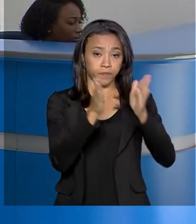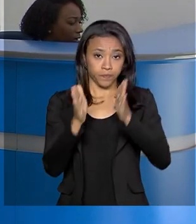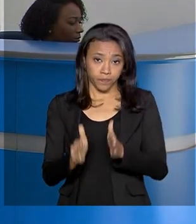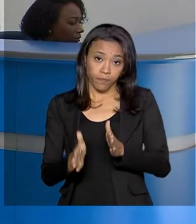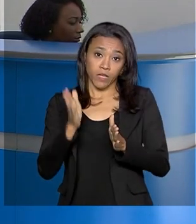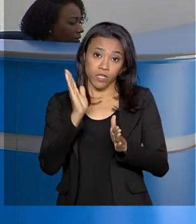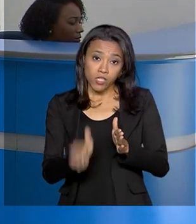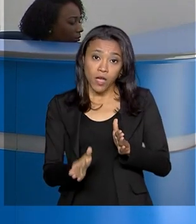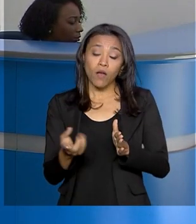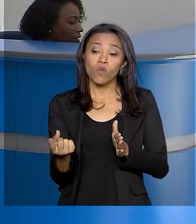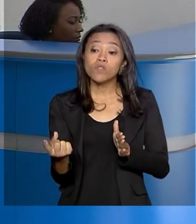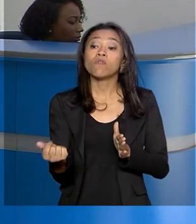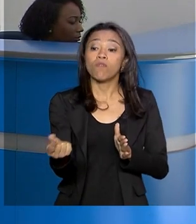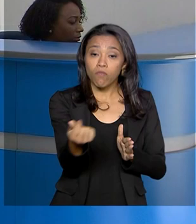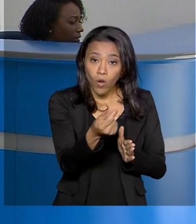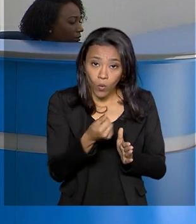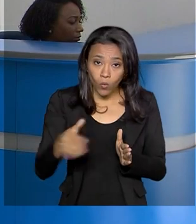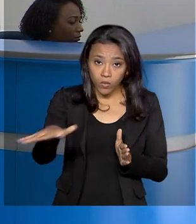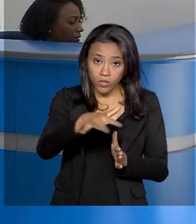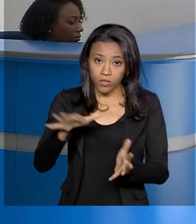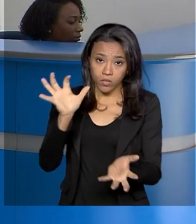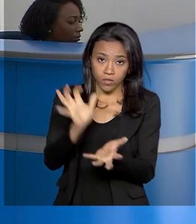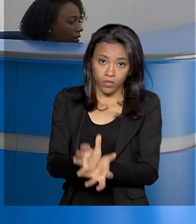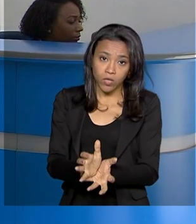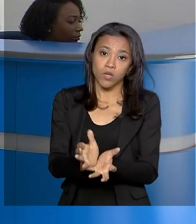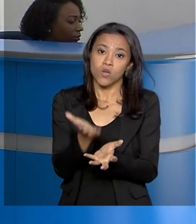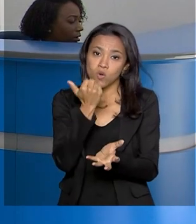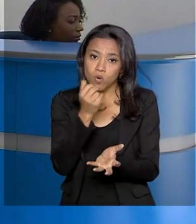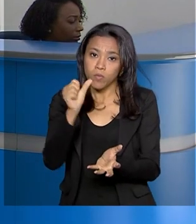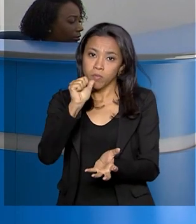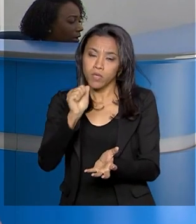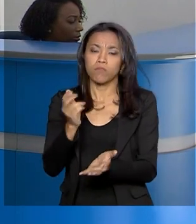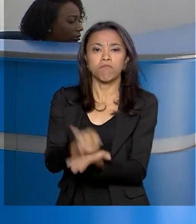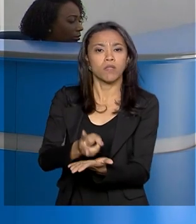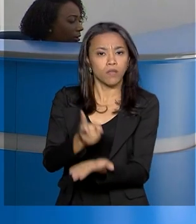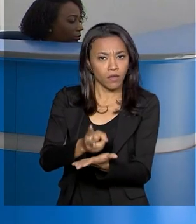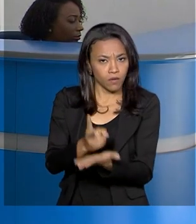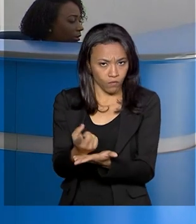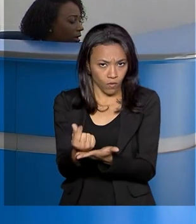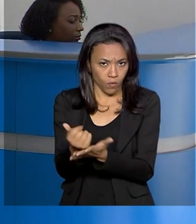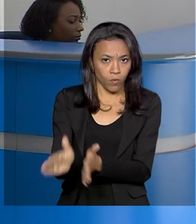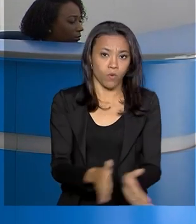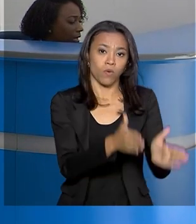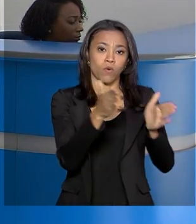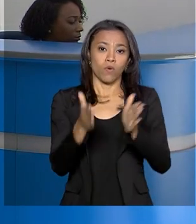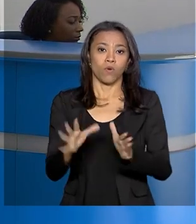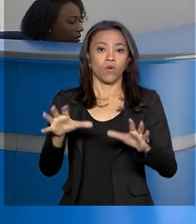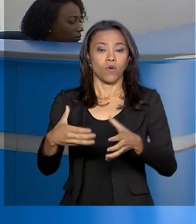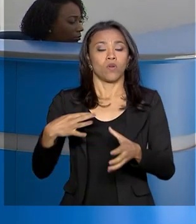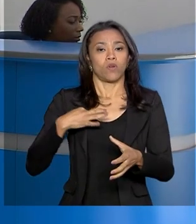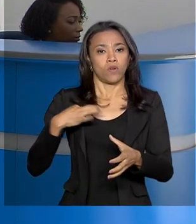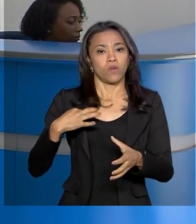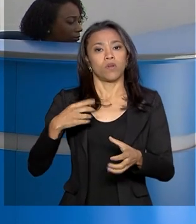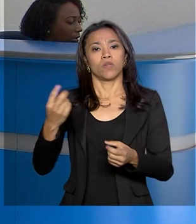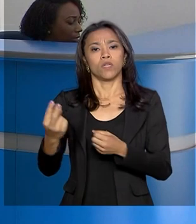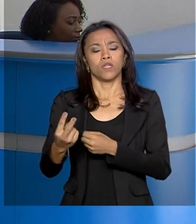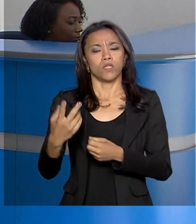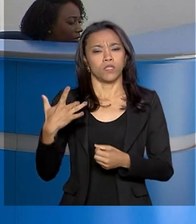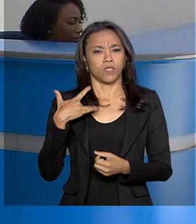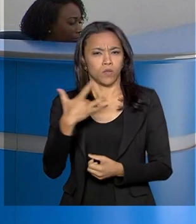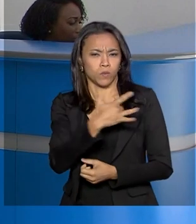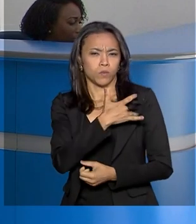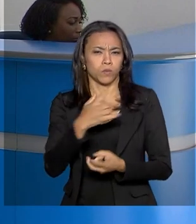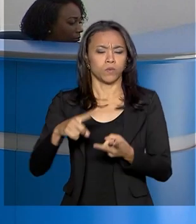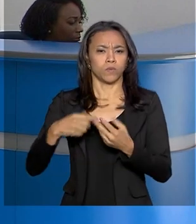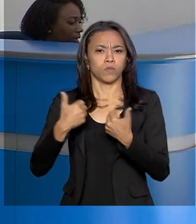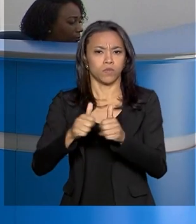média dos preços de itens do grupo alimentação e bebidas ficou estável. E os dos grupos vestuário, saúde e cuidados pessoais e